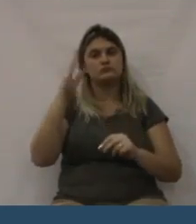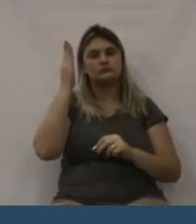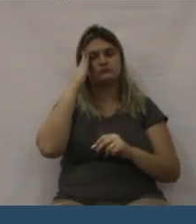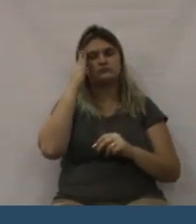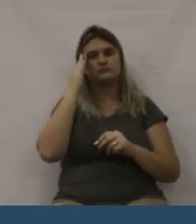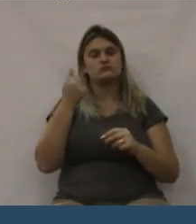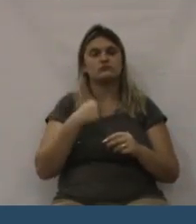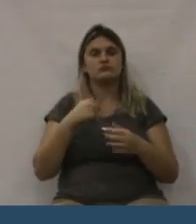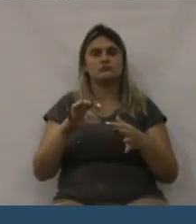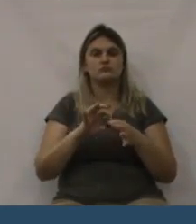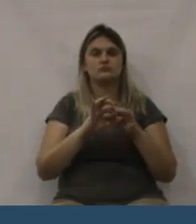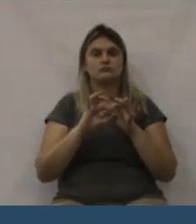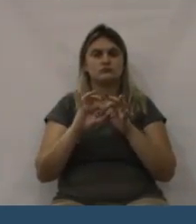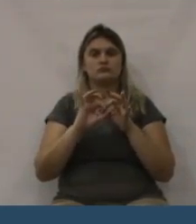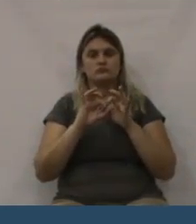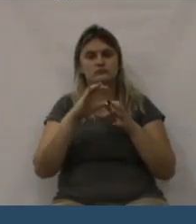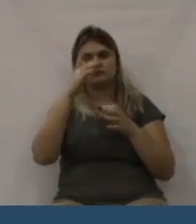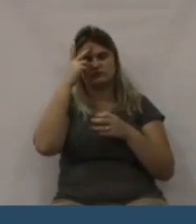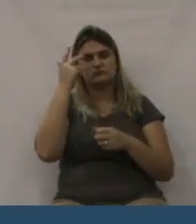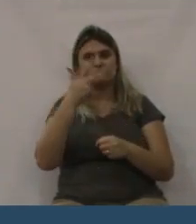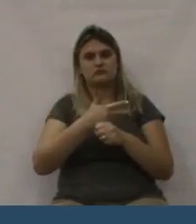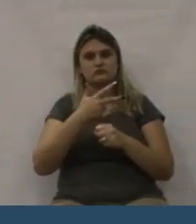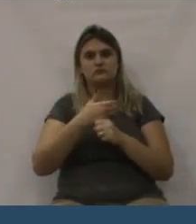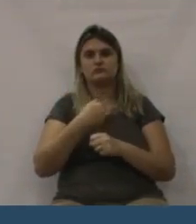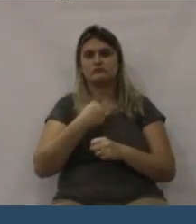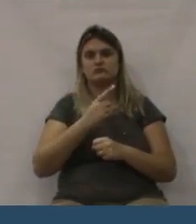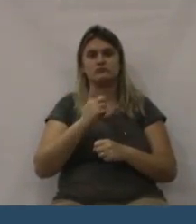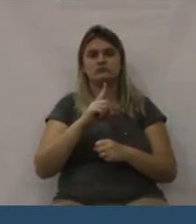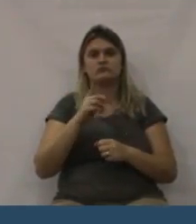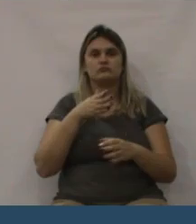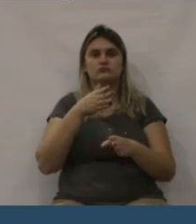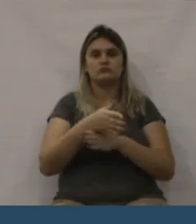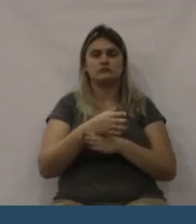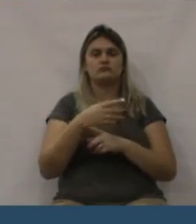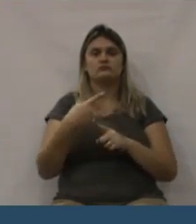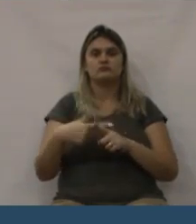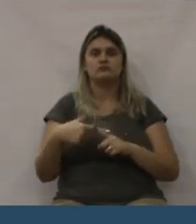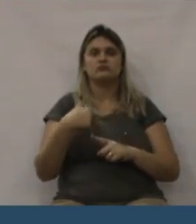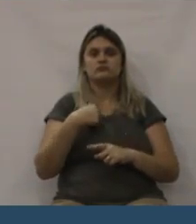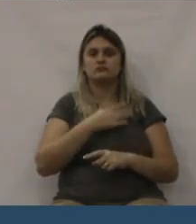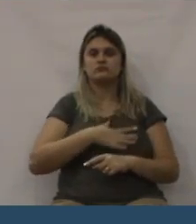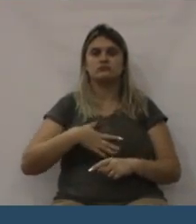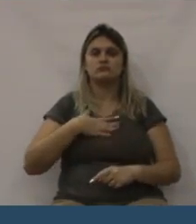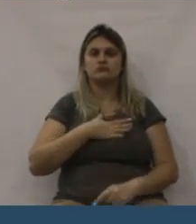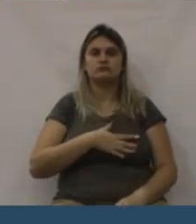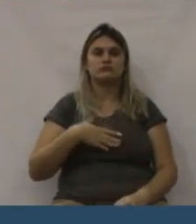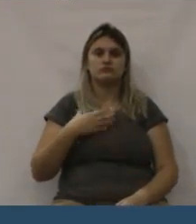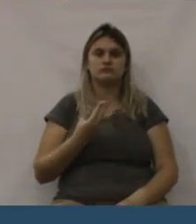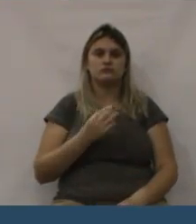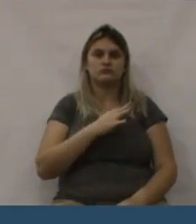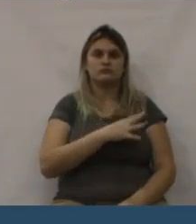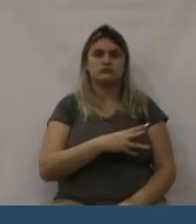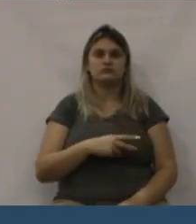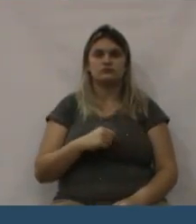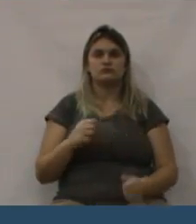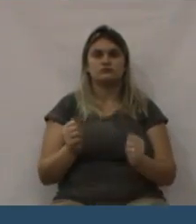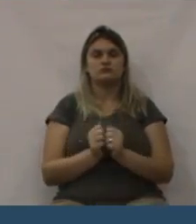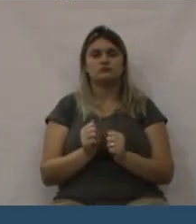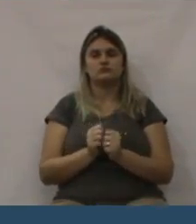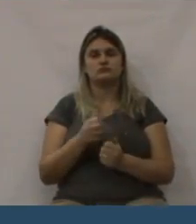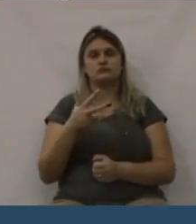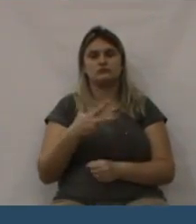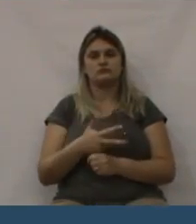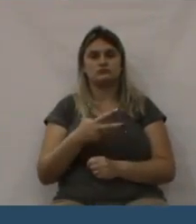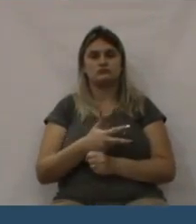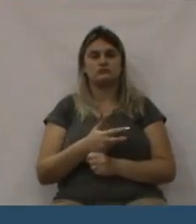é notória a alegria de todos os idosos de nossas cidades, pois é um